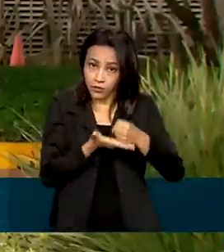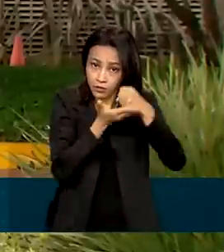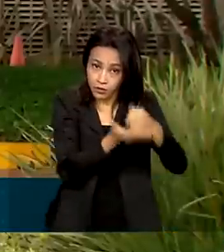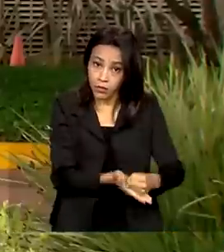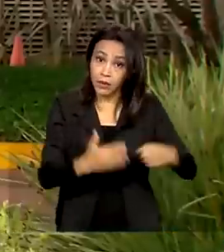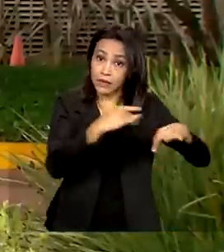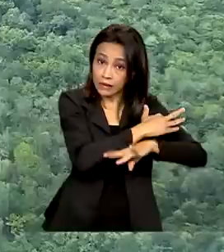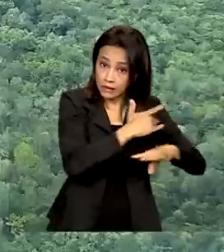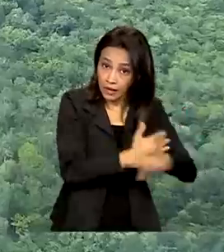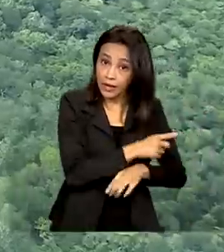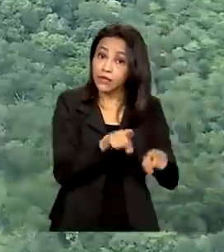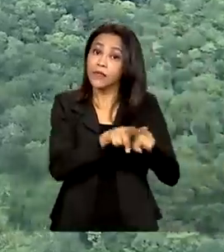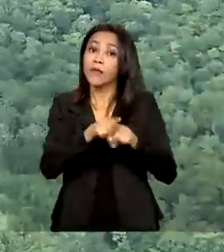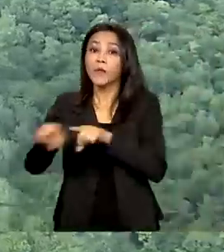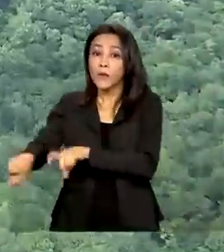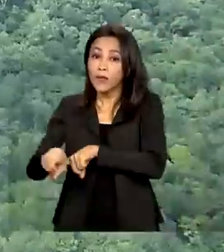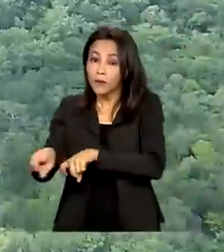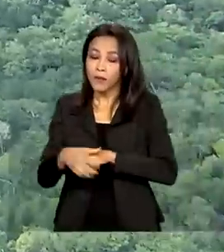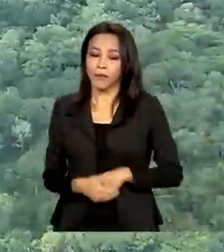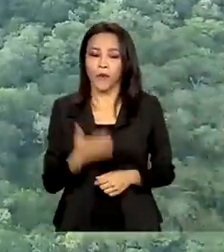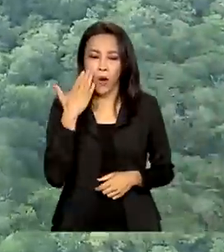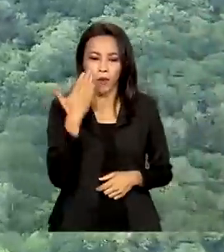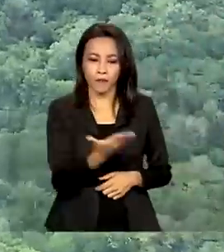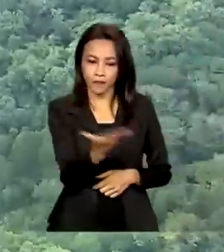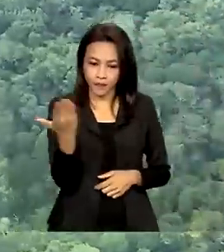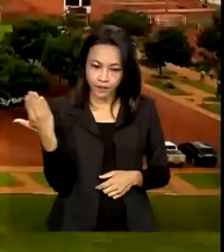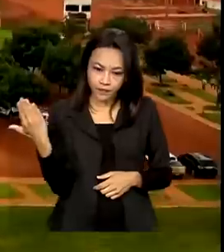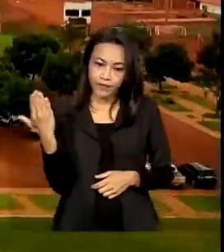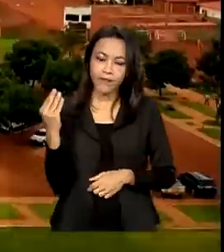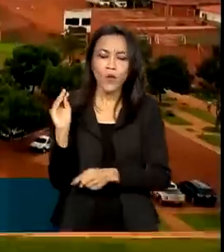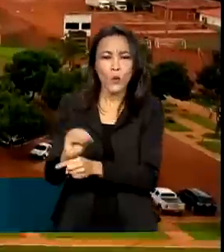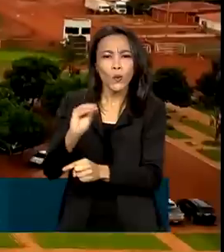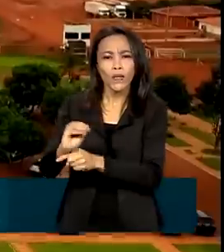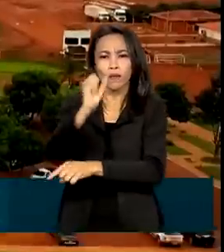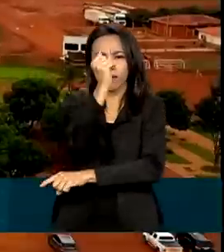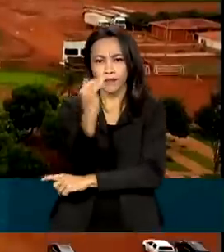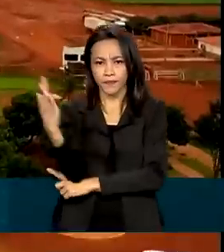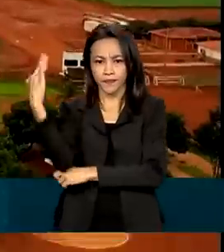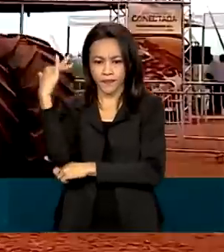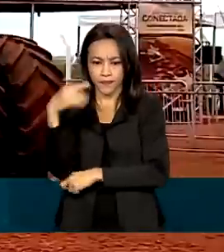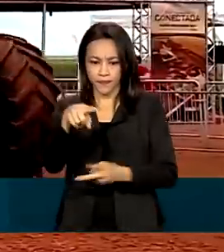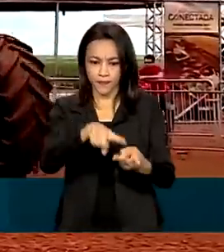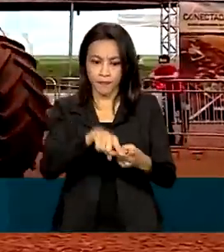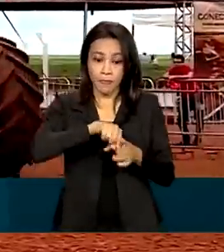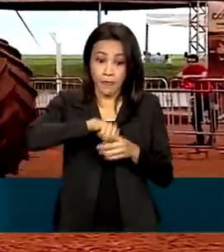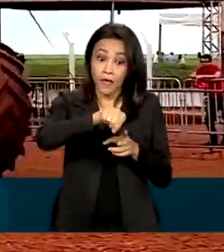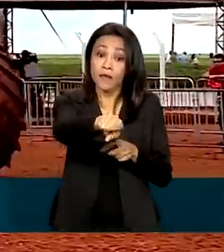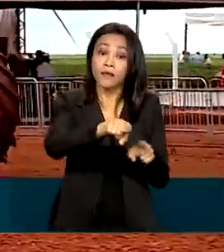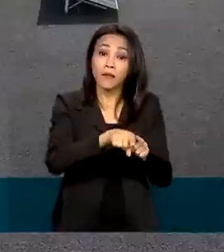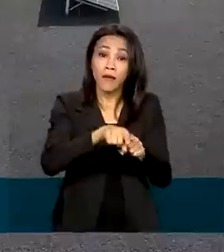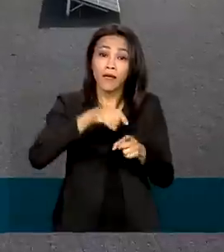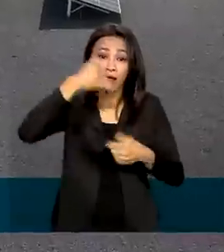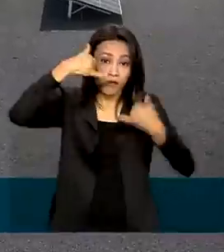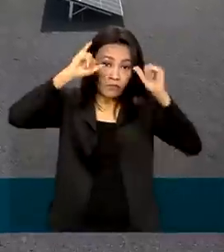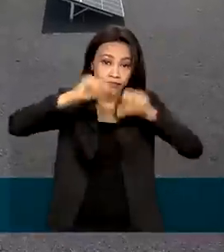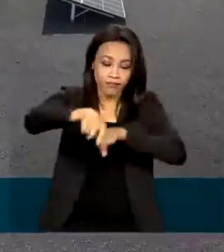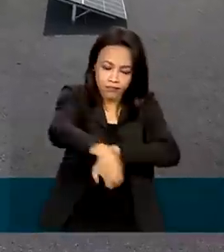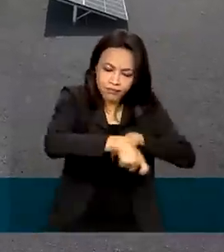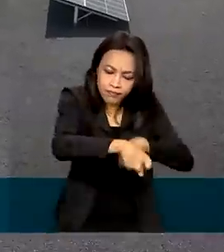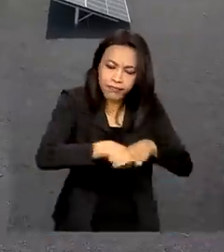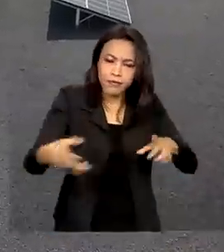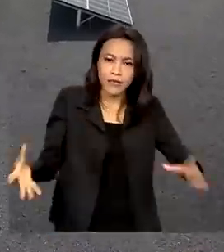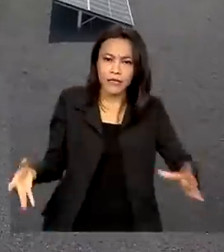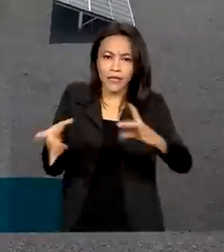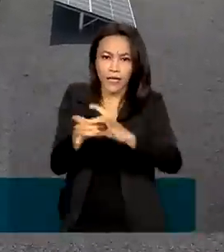Vamos assistir. Preservação da floresta, sistemas agropecuários integrados, projetos de